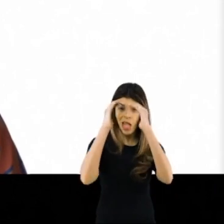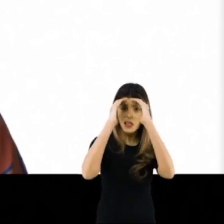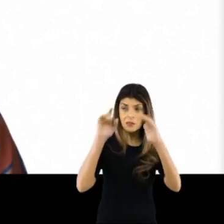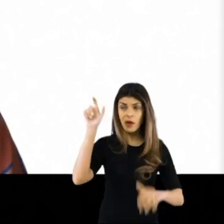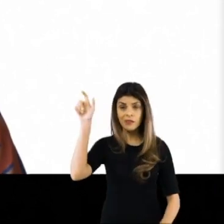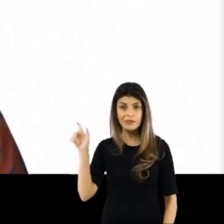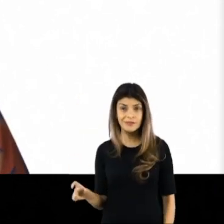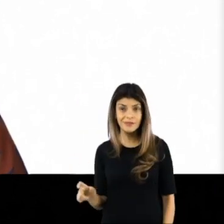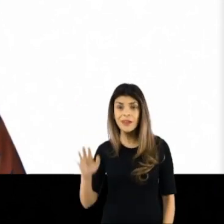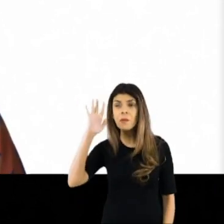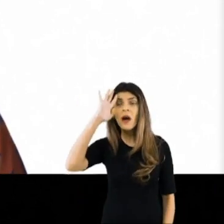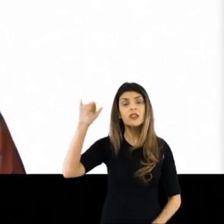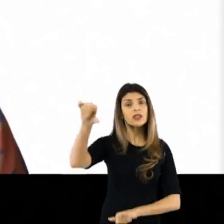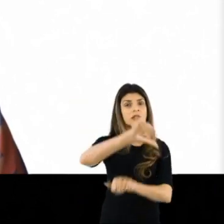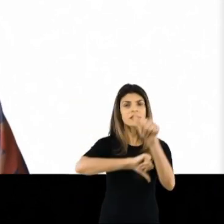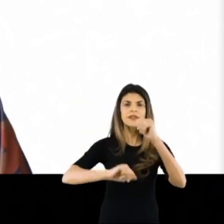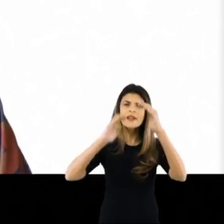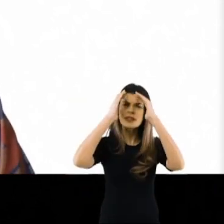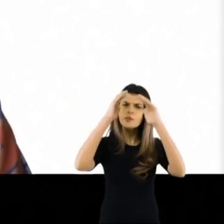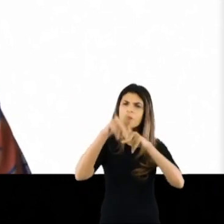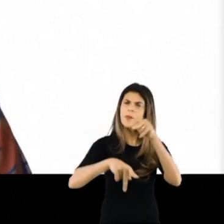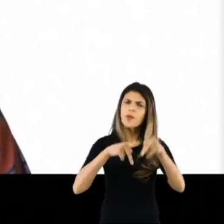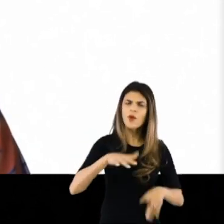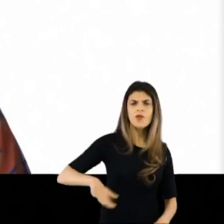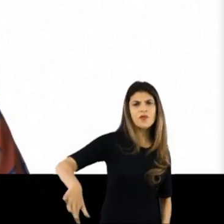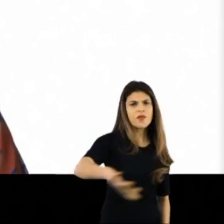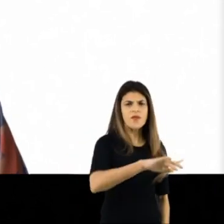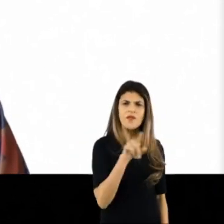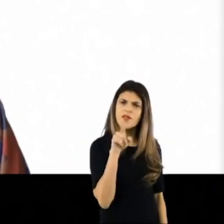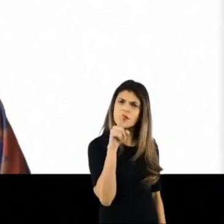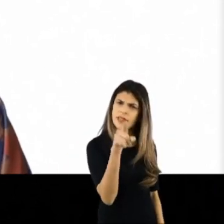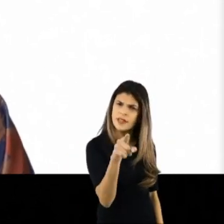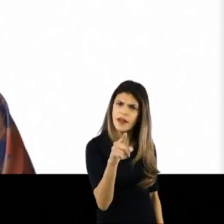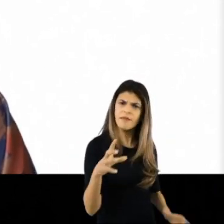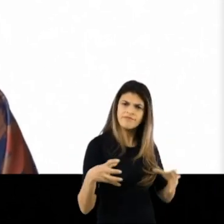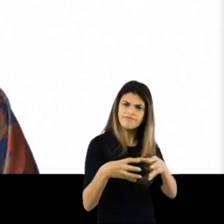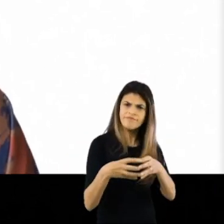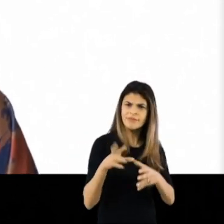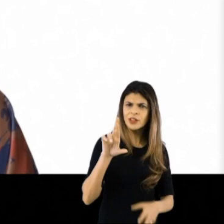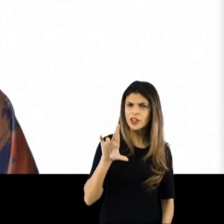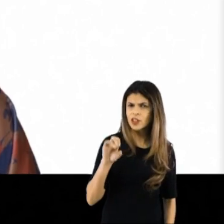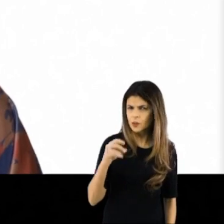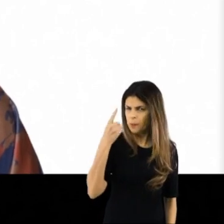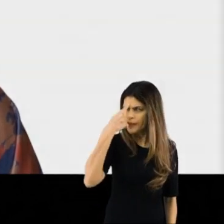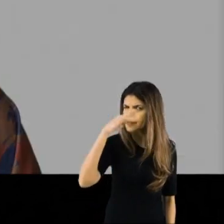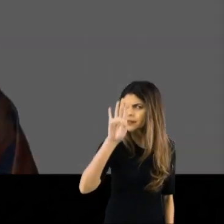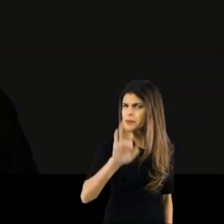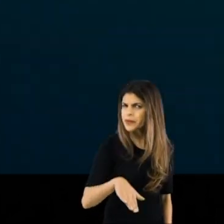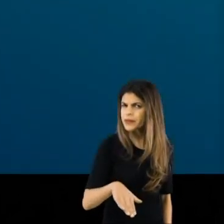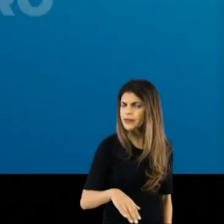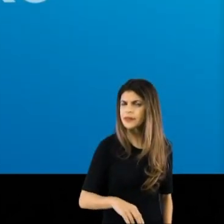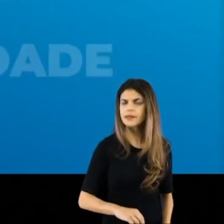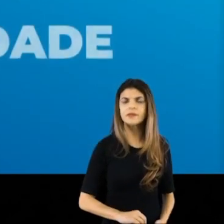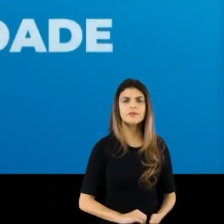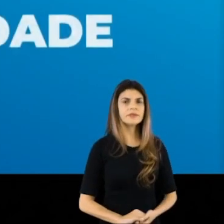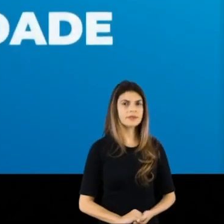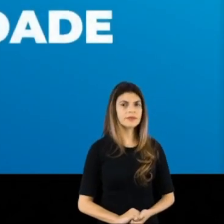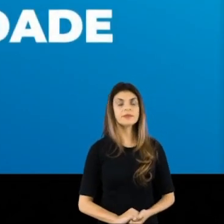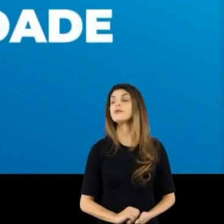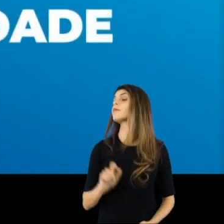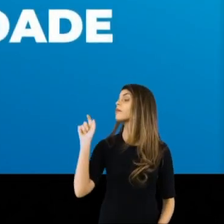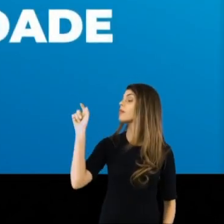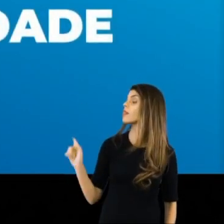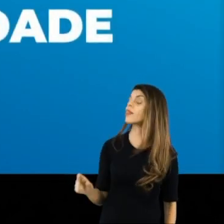adversário, nunca será capaz de respeitar você e o Rio de Janeiro. Pense nisso. Com Cláudio